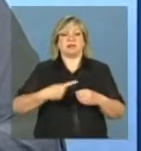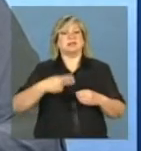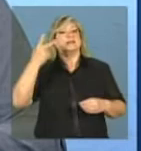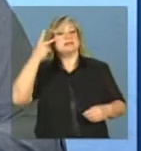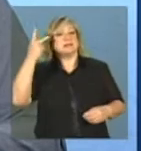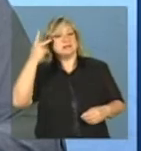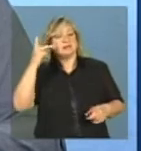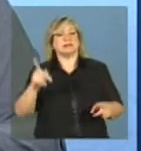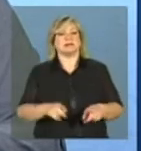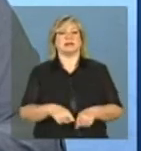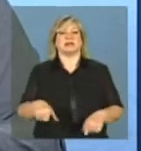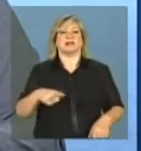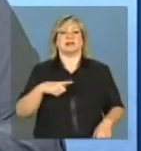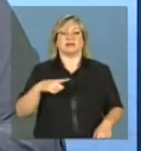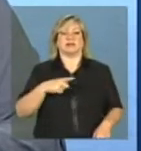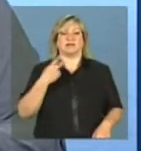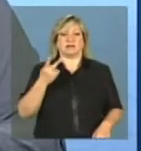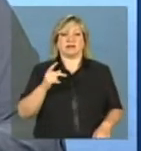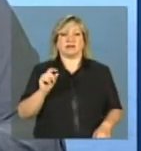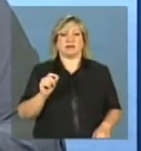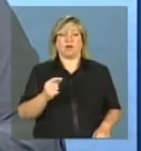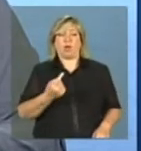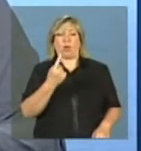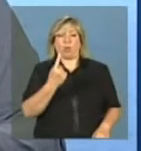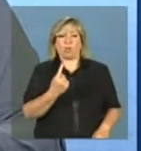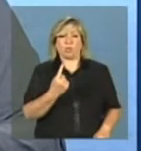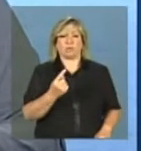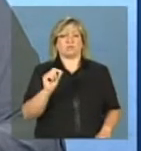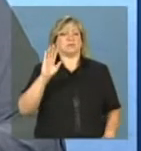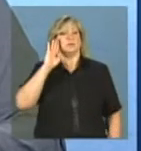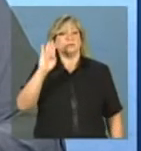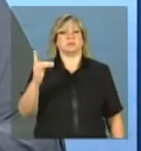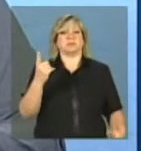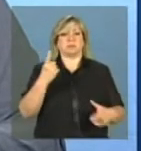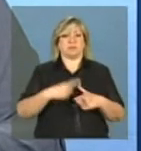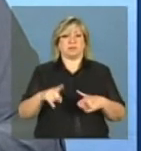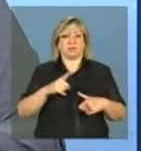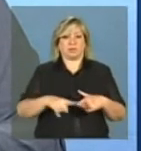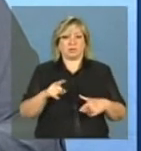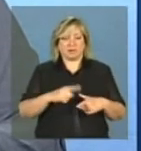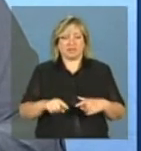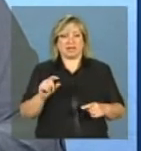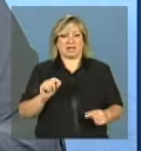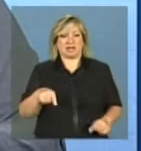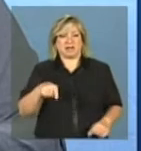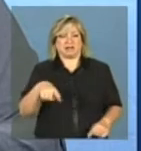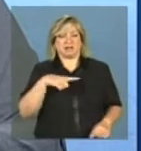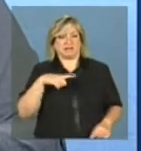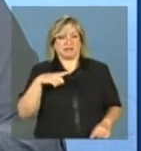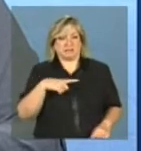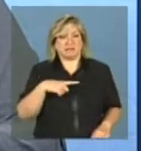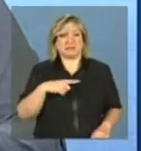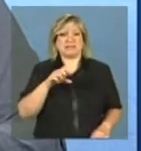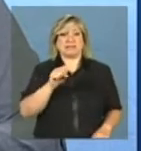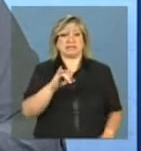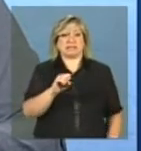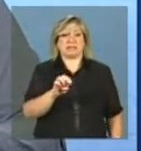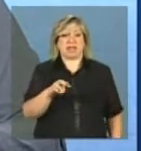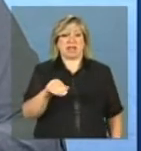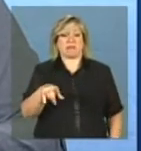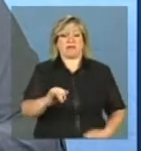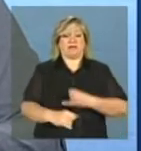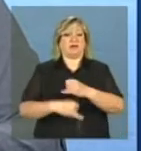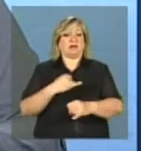também. Um dos grandes problemas de acompanhar as condicionalidades da saúde e educação é que os sistemas informatizados não são